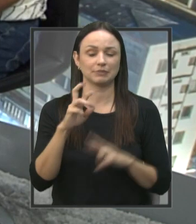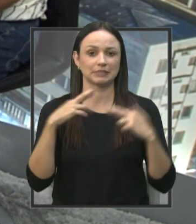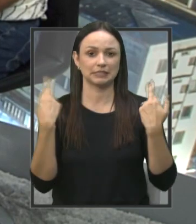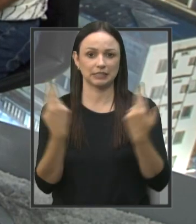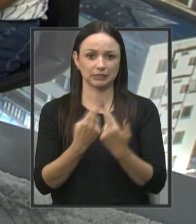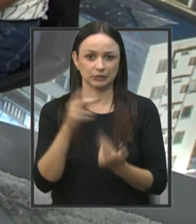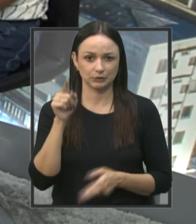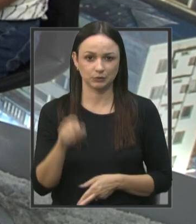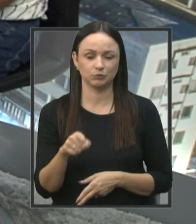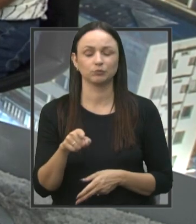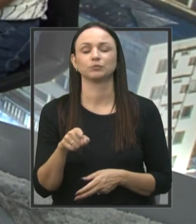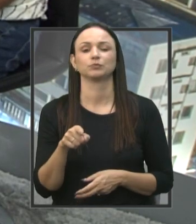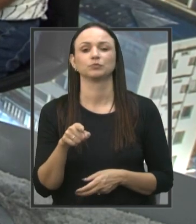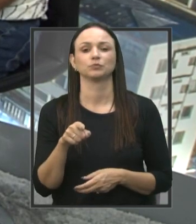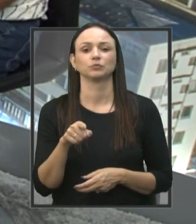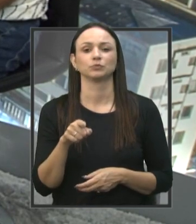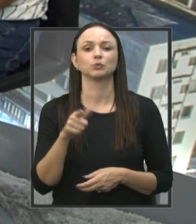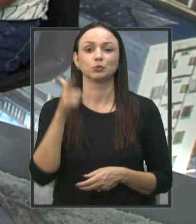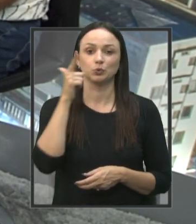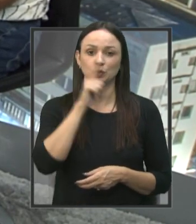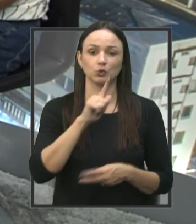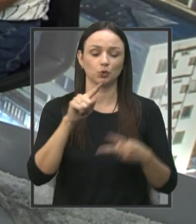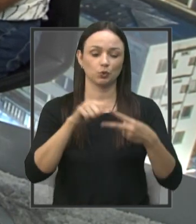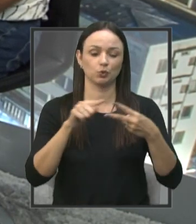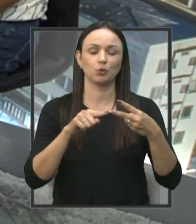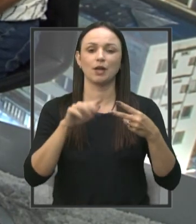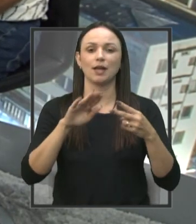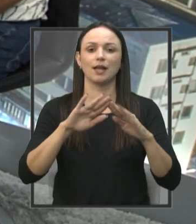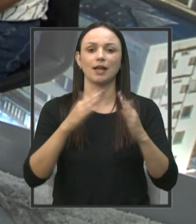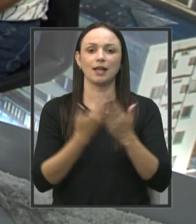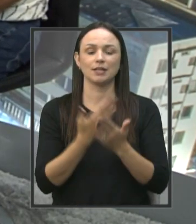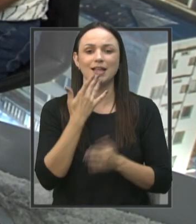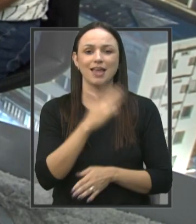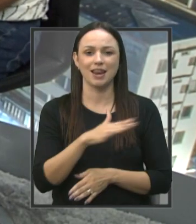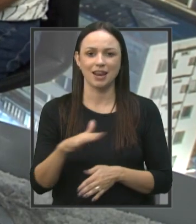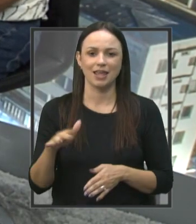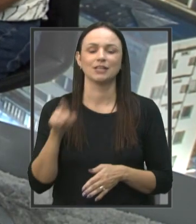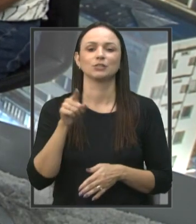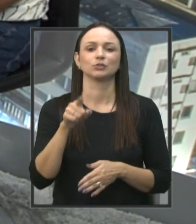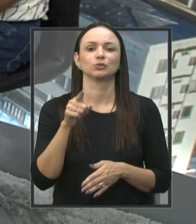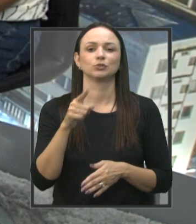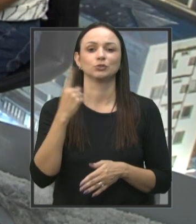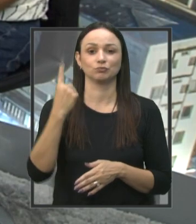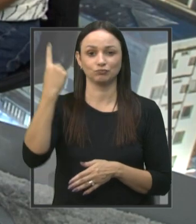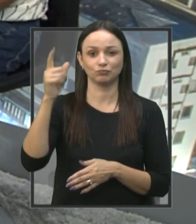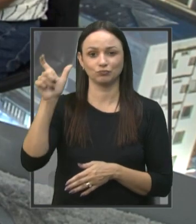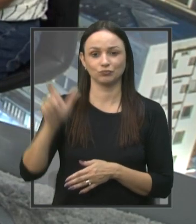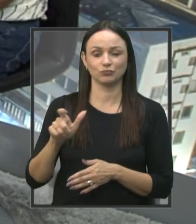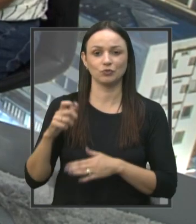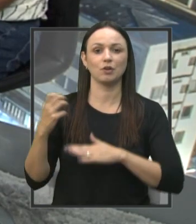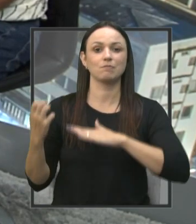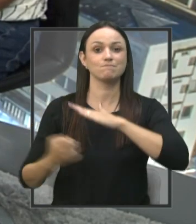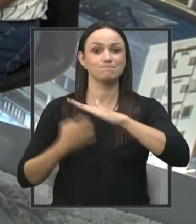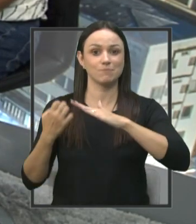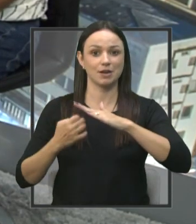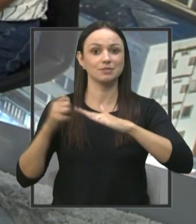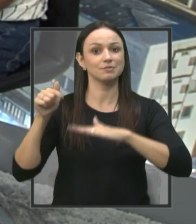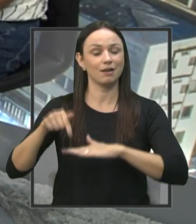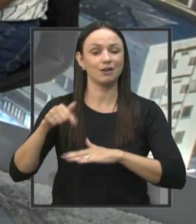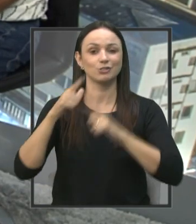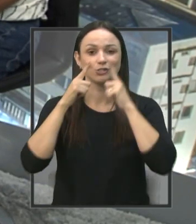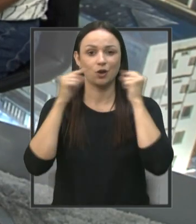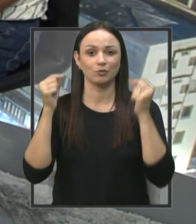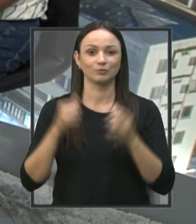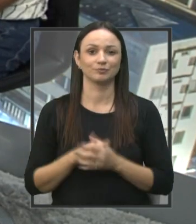sessão ordinária que conseguiu duas creches para a nossa cidade por meio de um empresário aqui de Jaú. Eu gostaria que o senhor